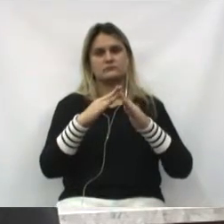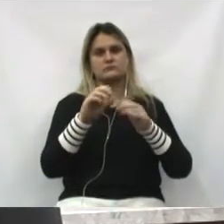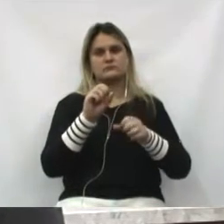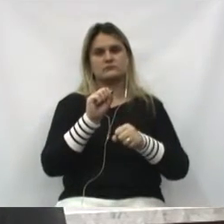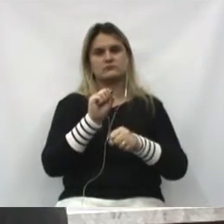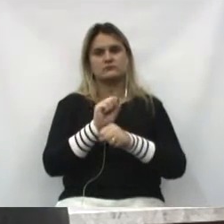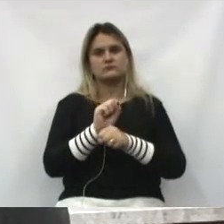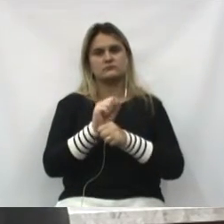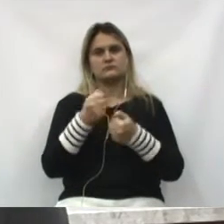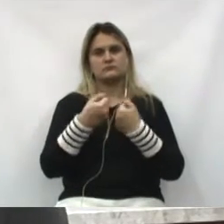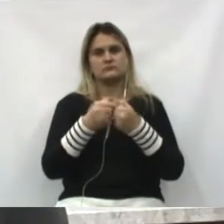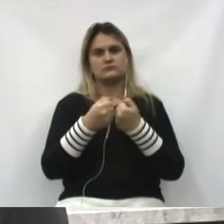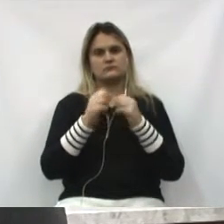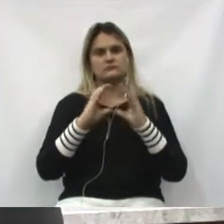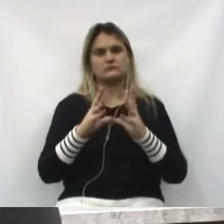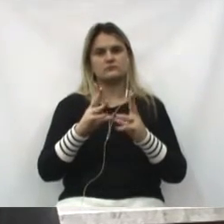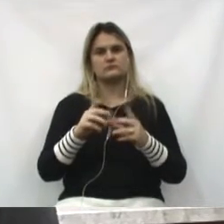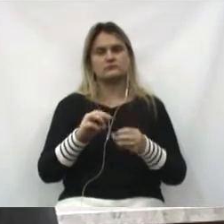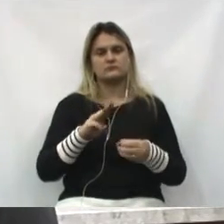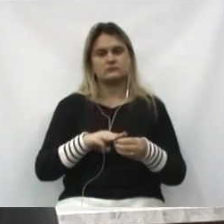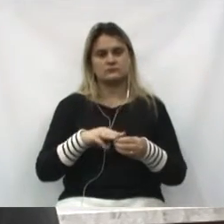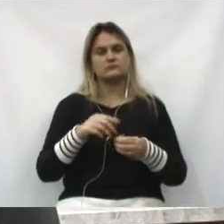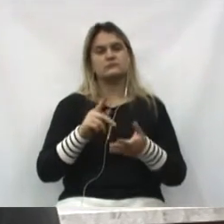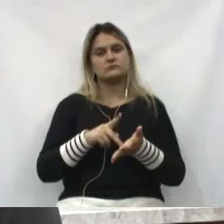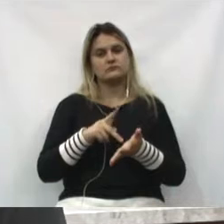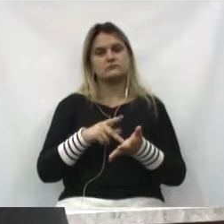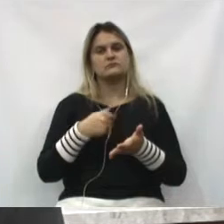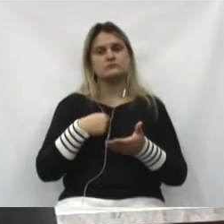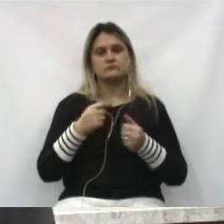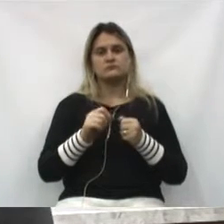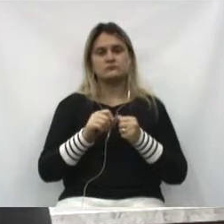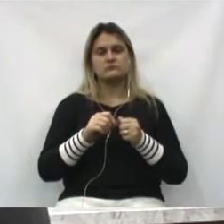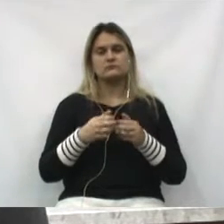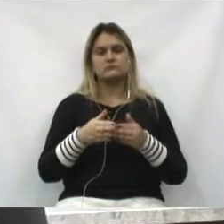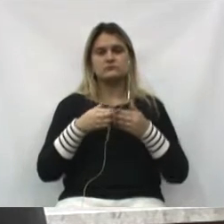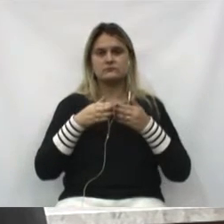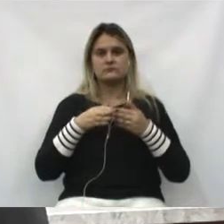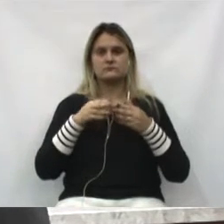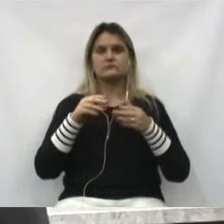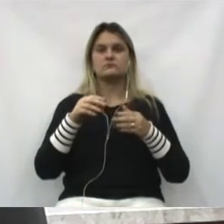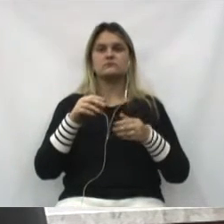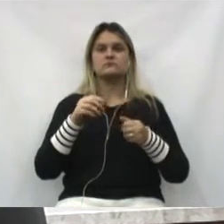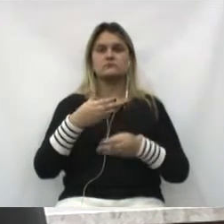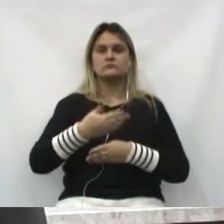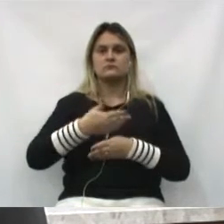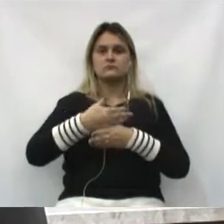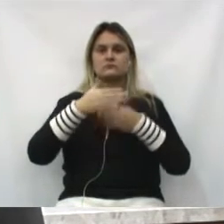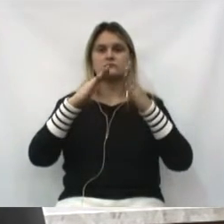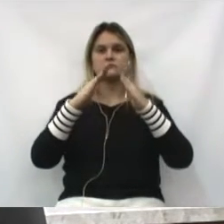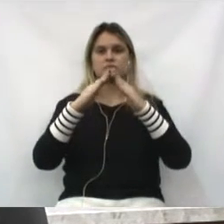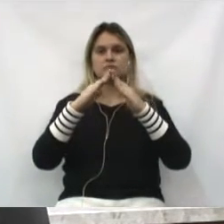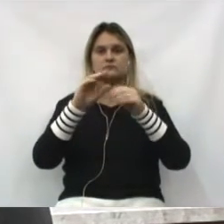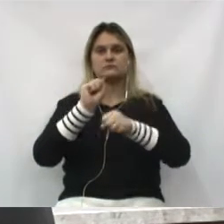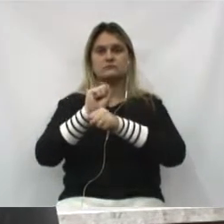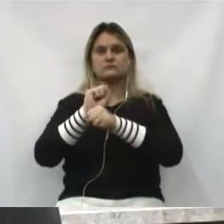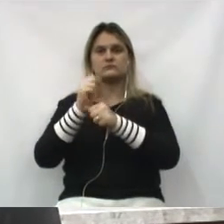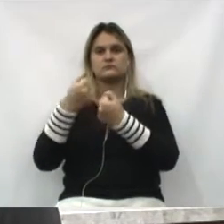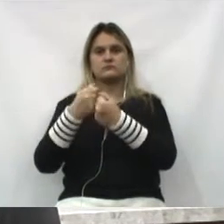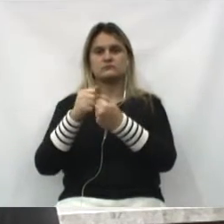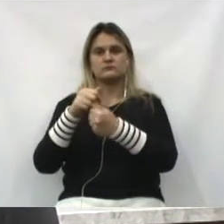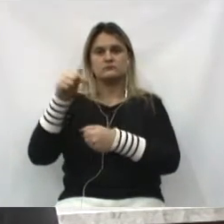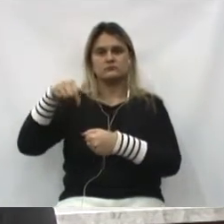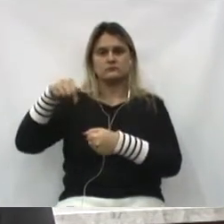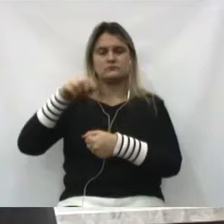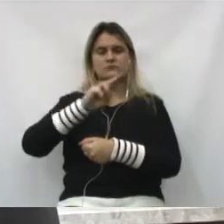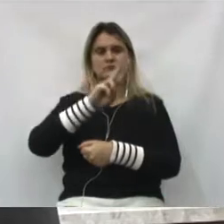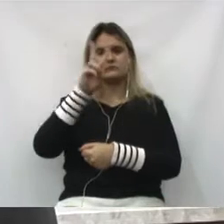dos abrigos de ônibus no município. Verdade, eu fiz um requerimento solicitando a padronização dos abrigos de passageiros do município de Andião